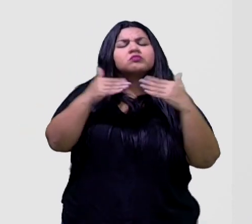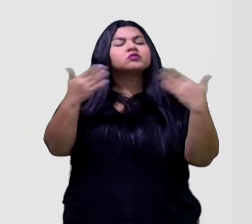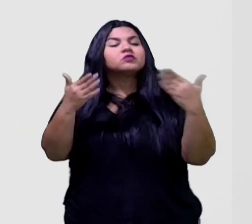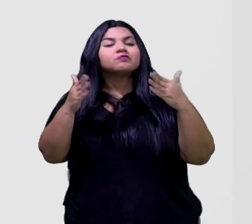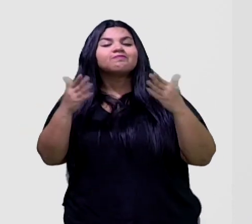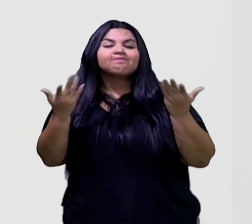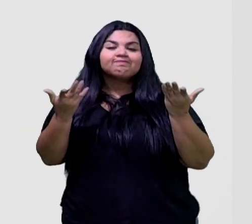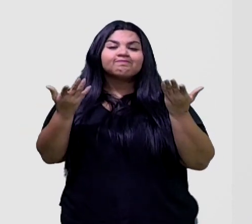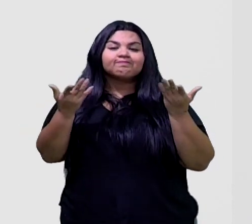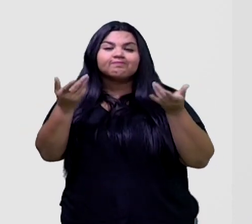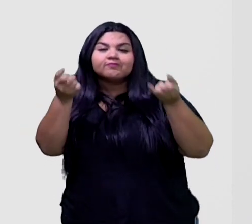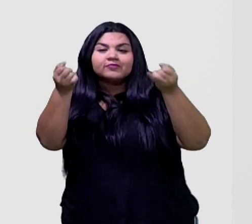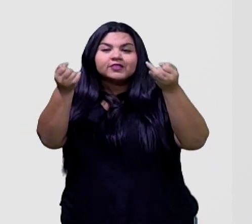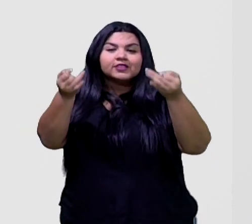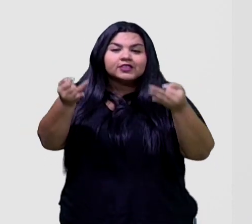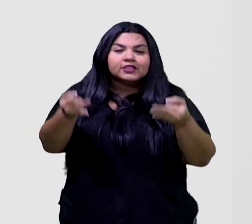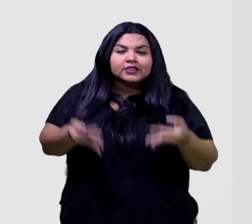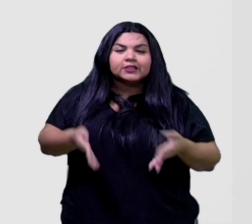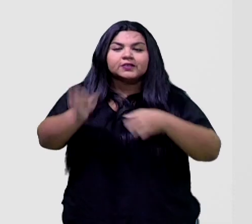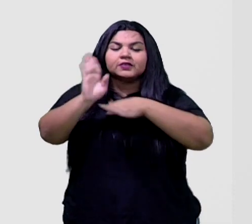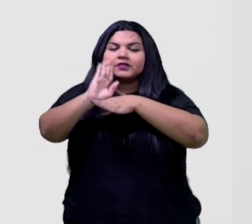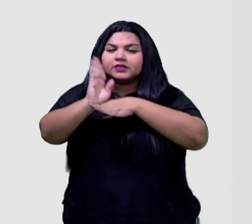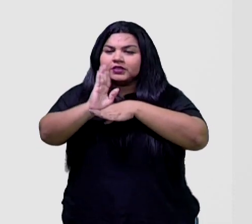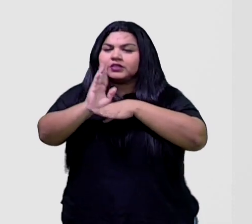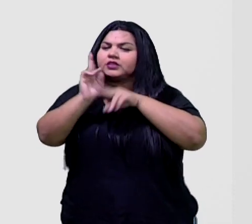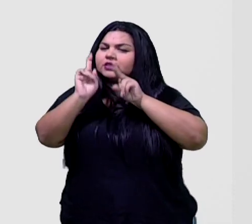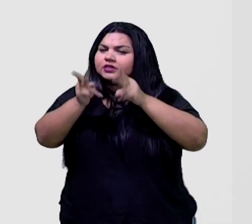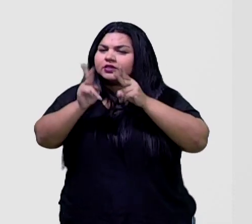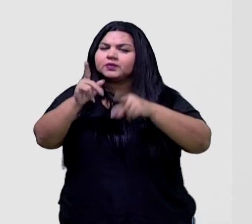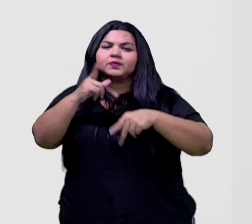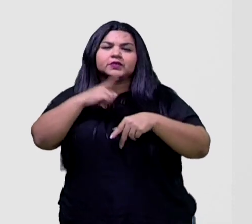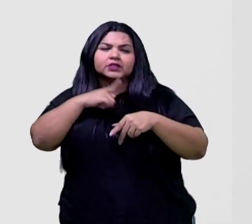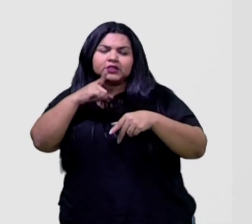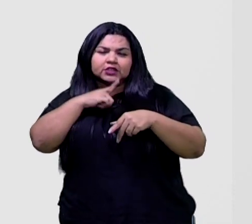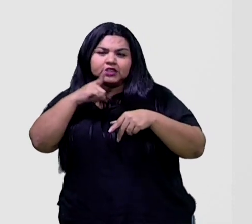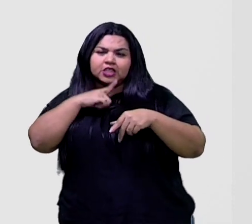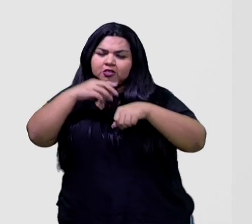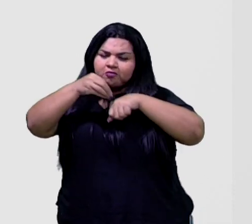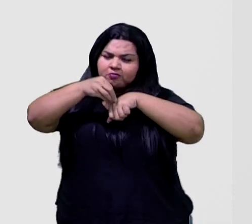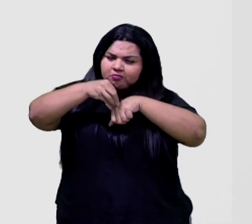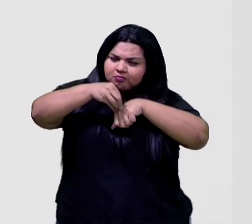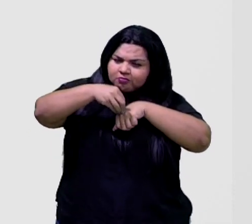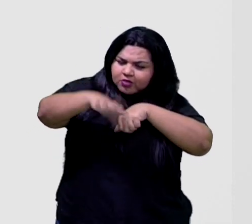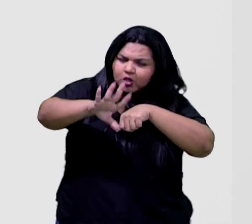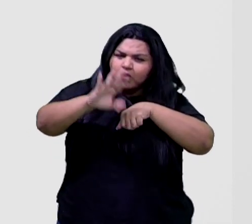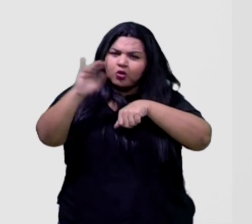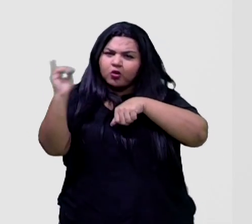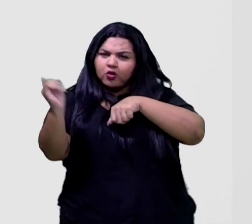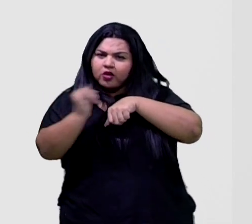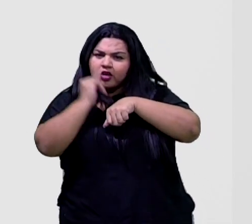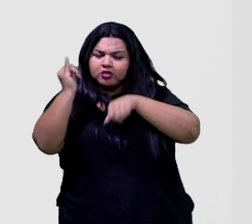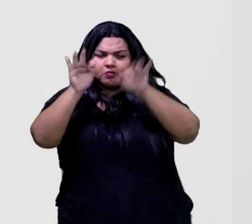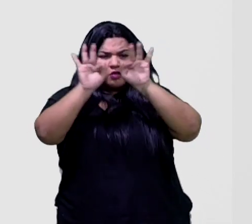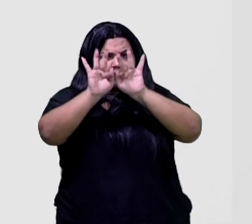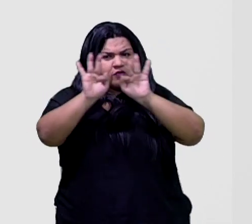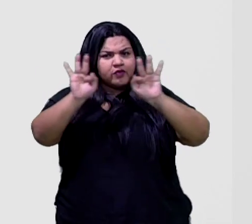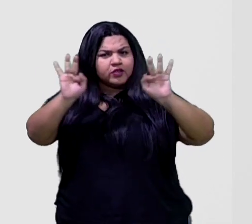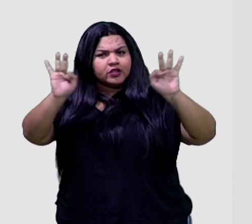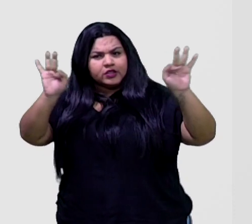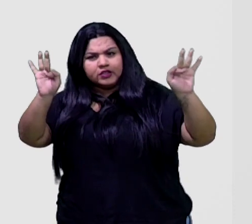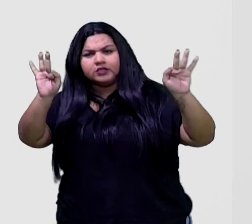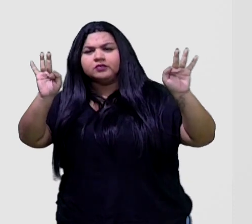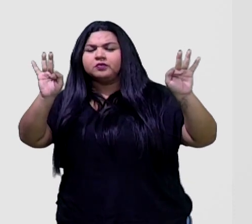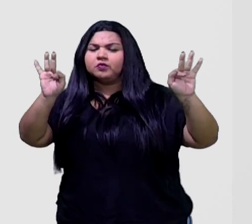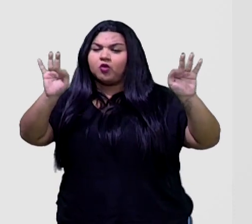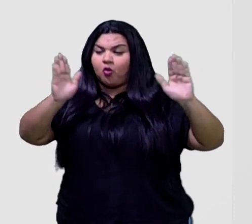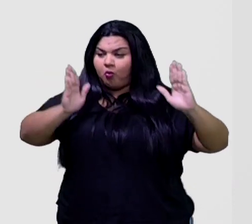filme, a gente tem sempre ali uma citação, um recadinho, uma frase, uma